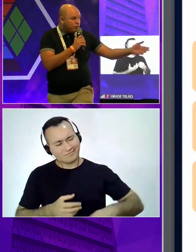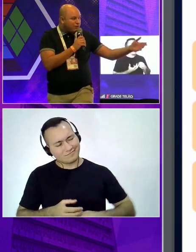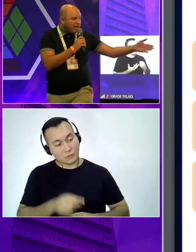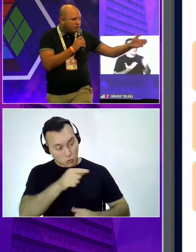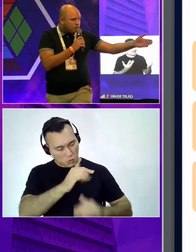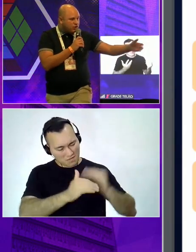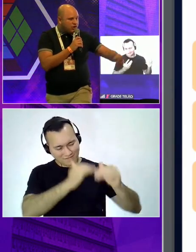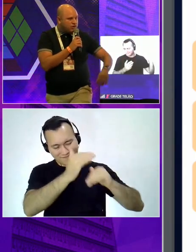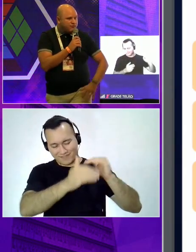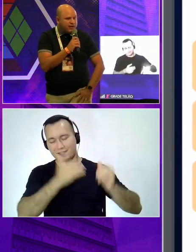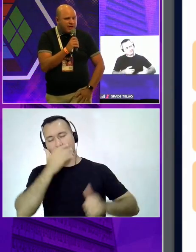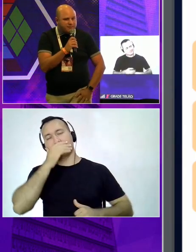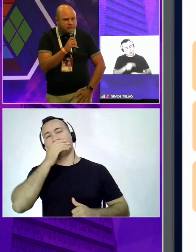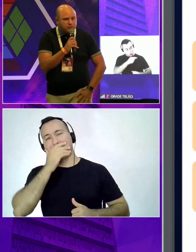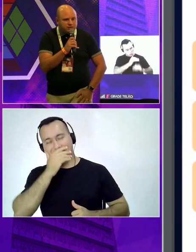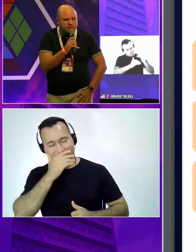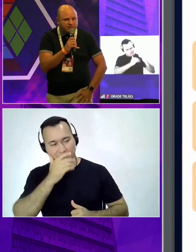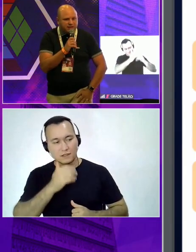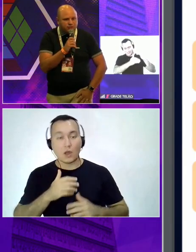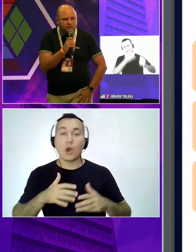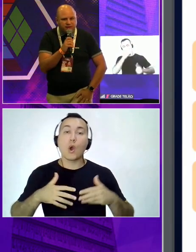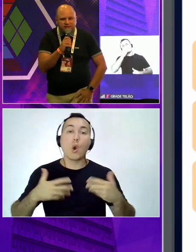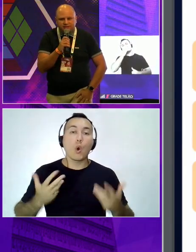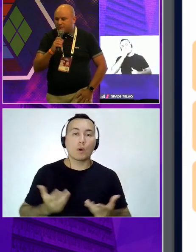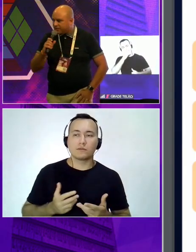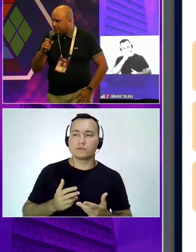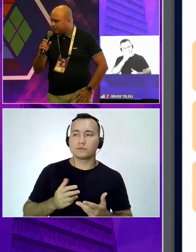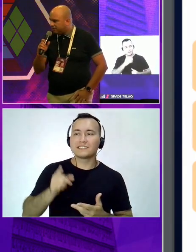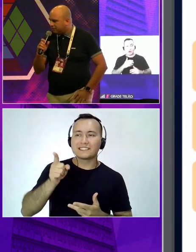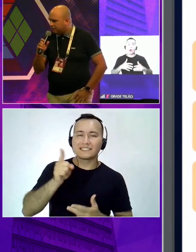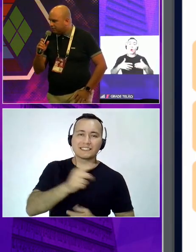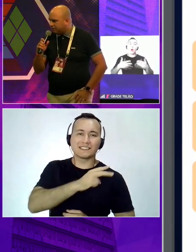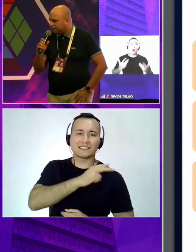dificuldade que eu tinha de enfrentar pessoas que pensavam diferentes de mim.